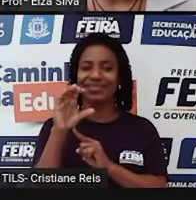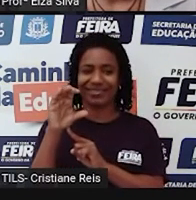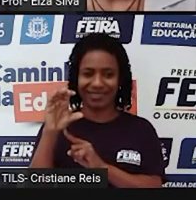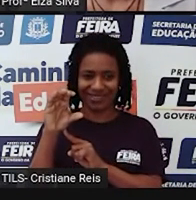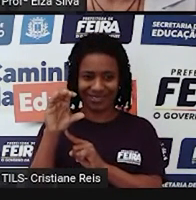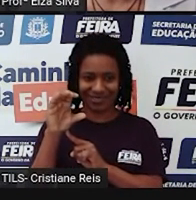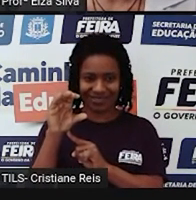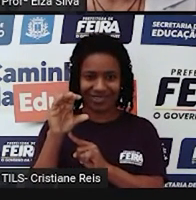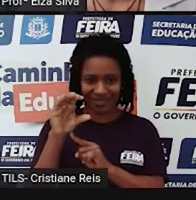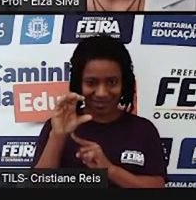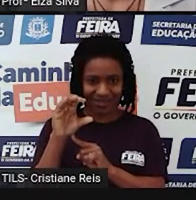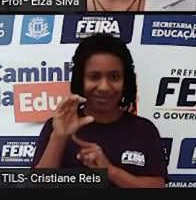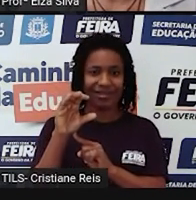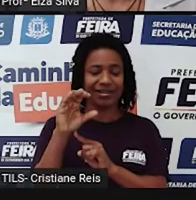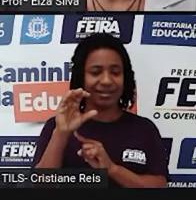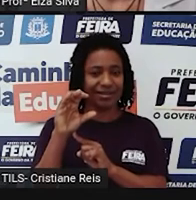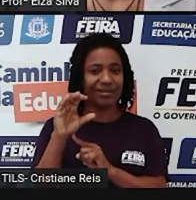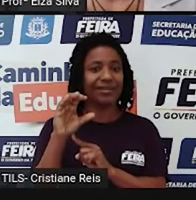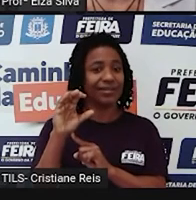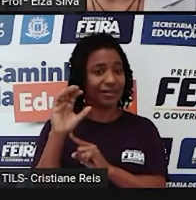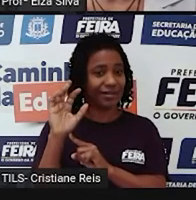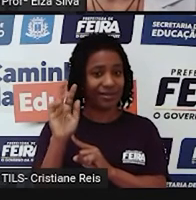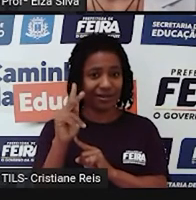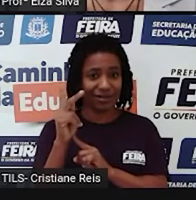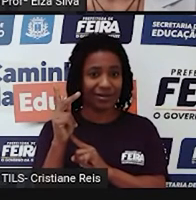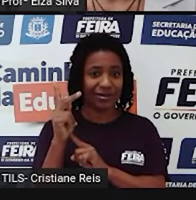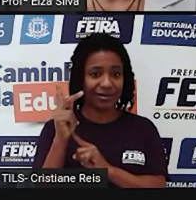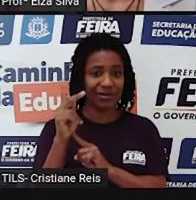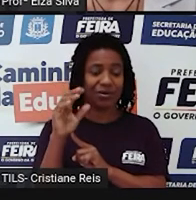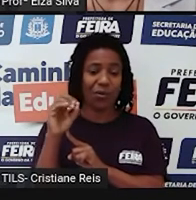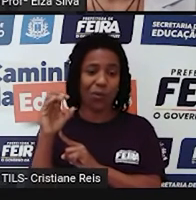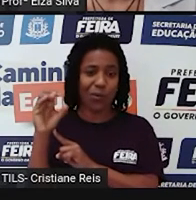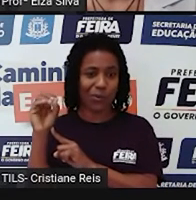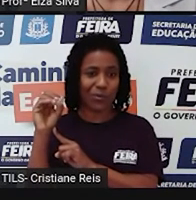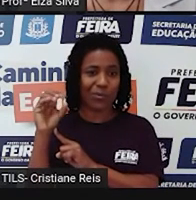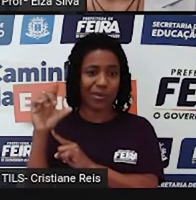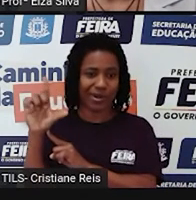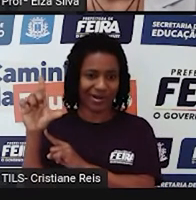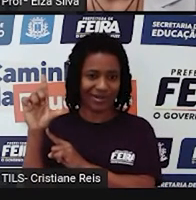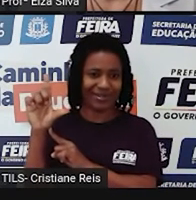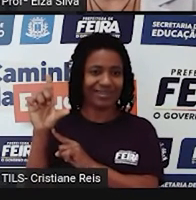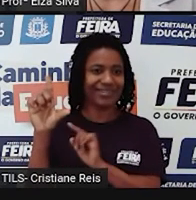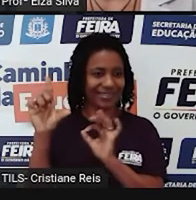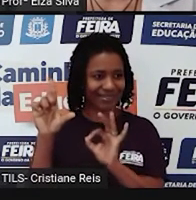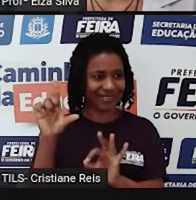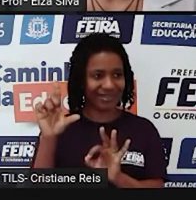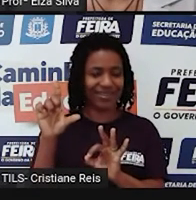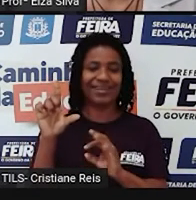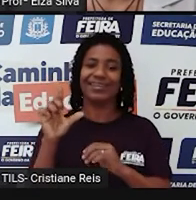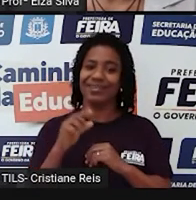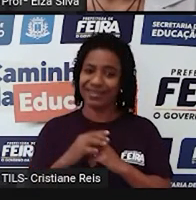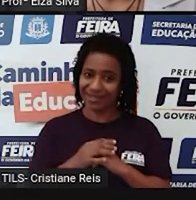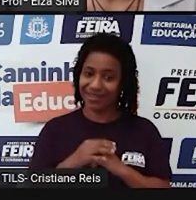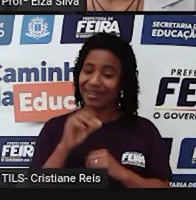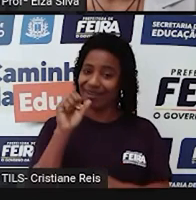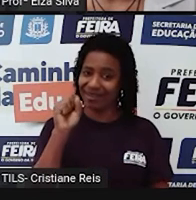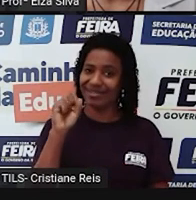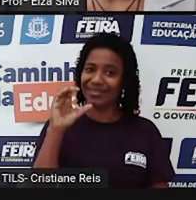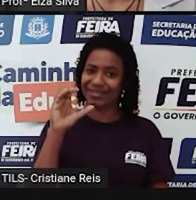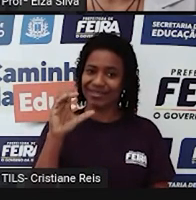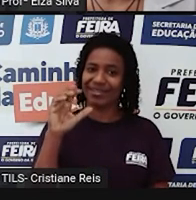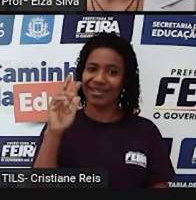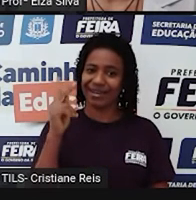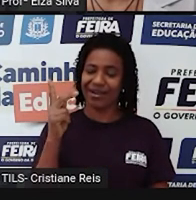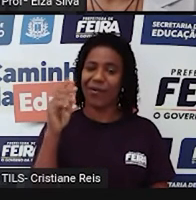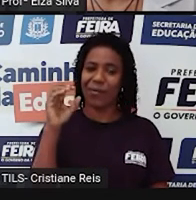C S C H O O L Então S C H